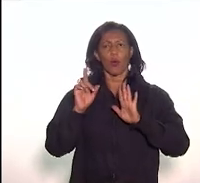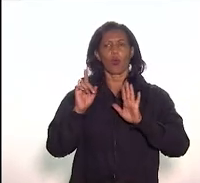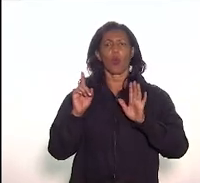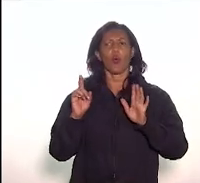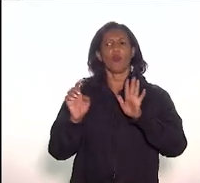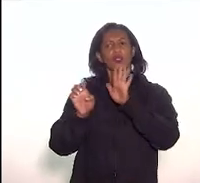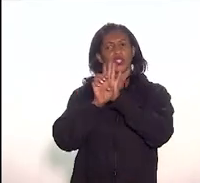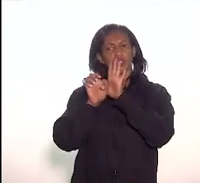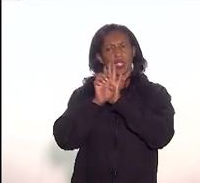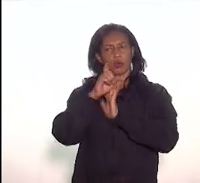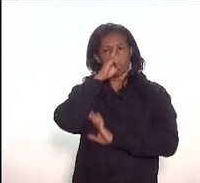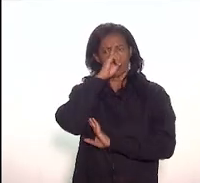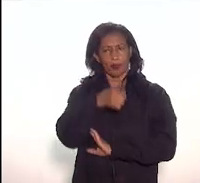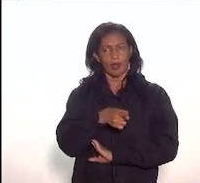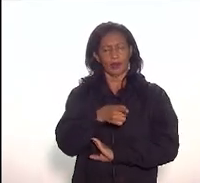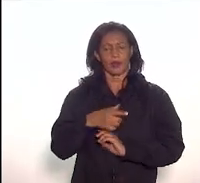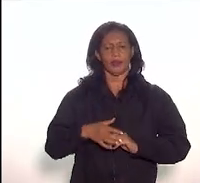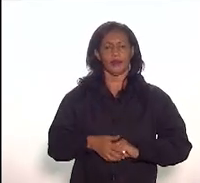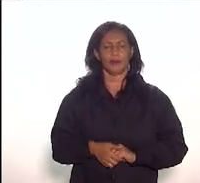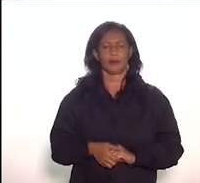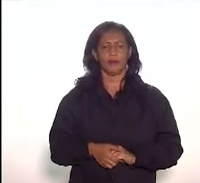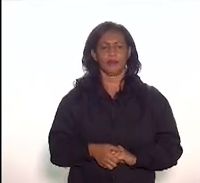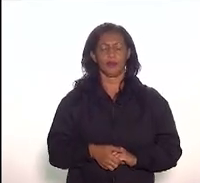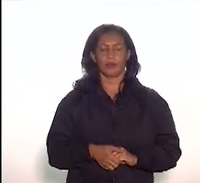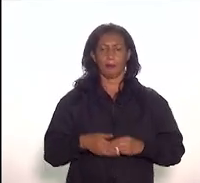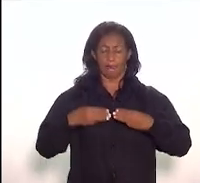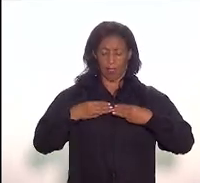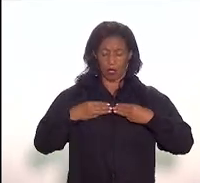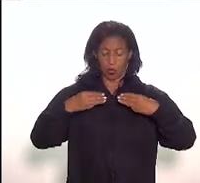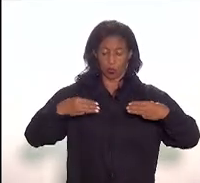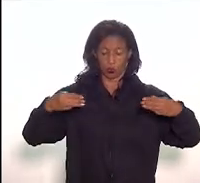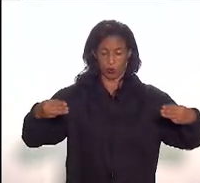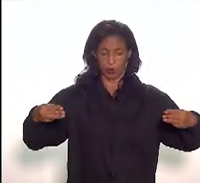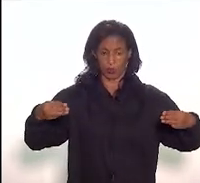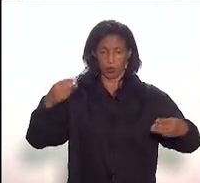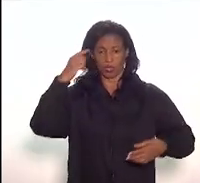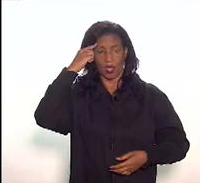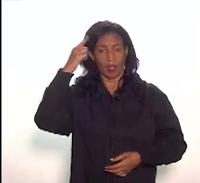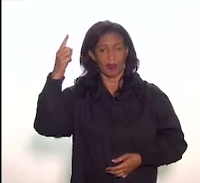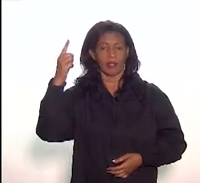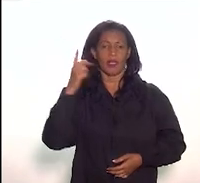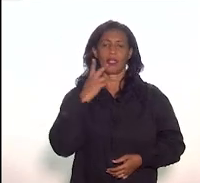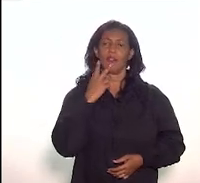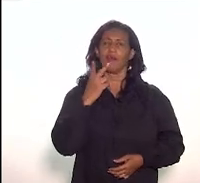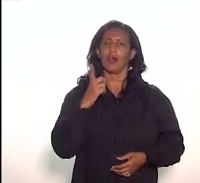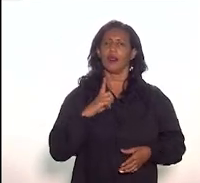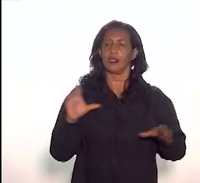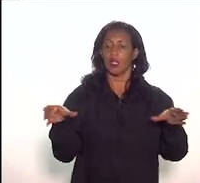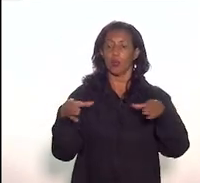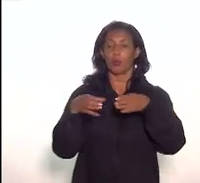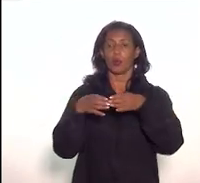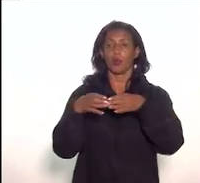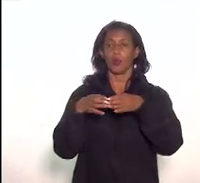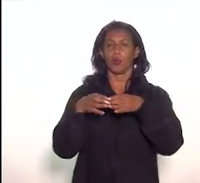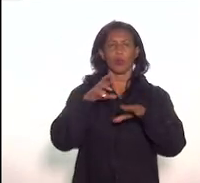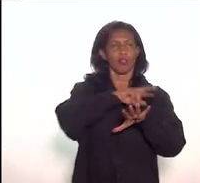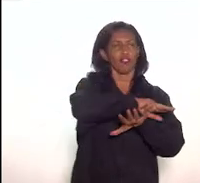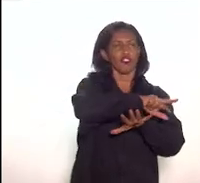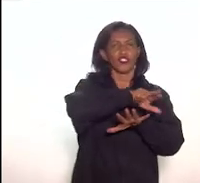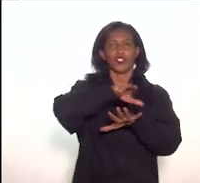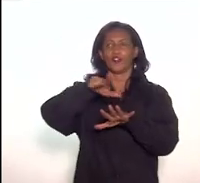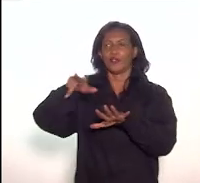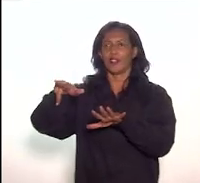dos Museus aqui citado. Nos museus, a ideia, como já disse, é que haja uma equipe multiprofissional, além do